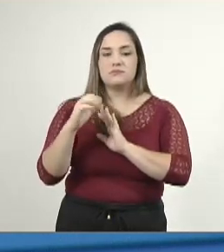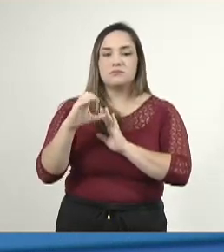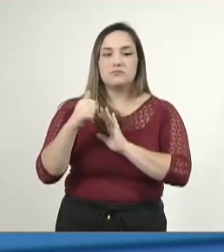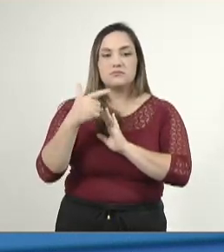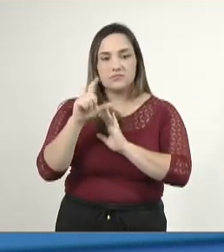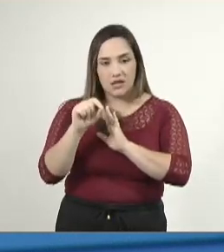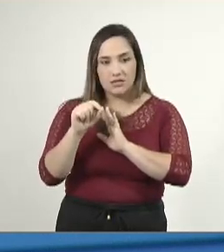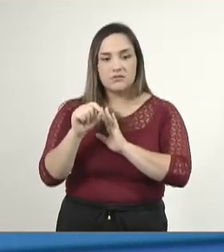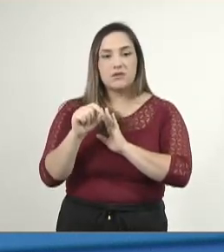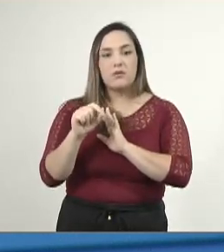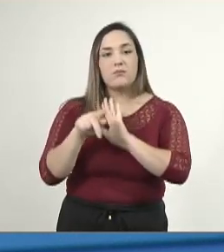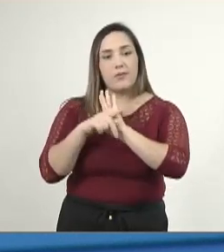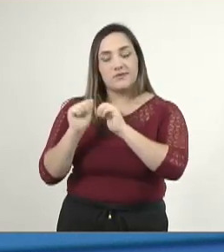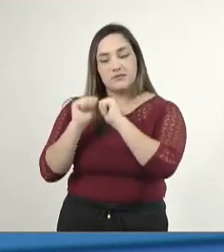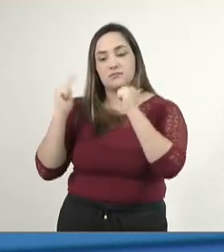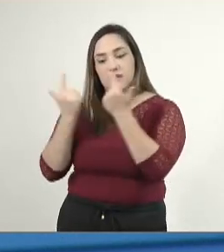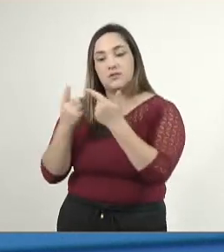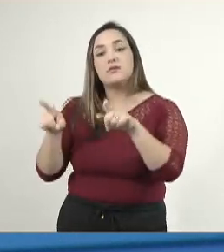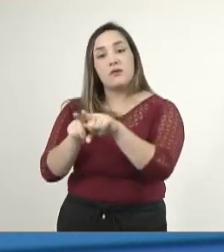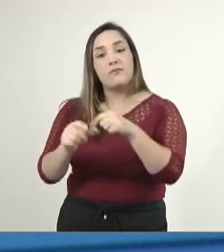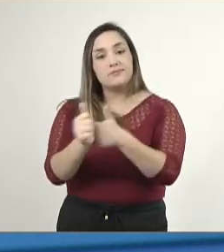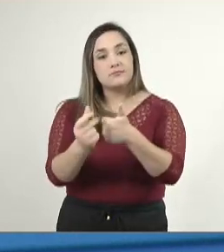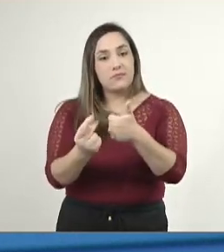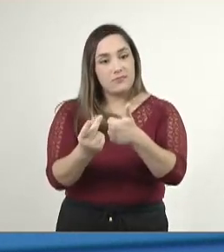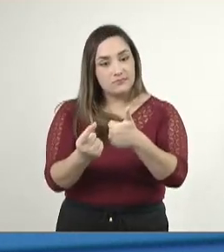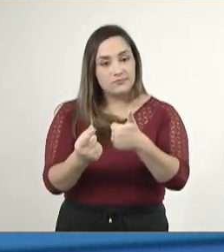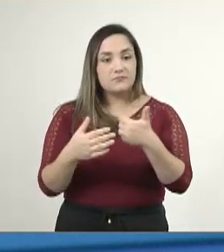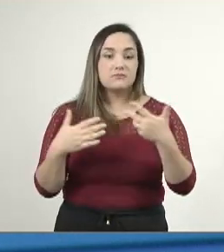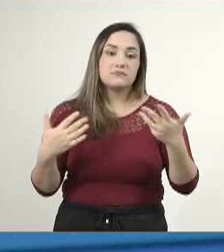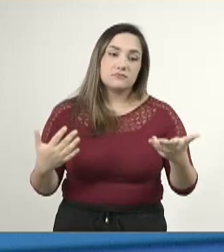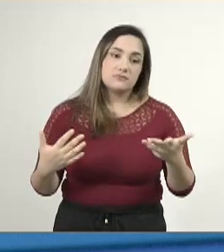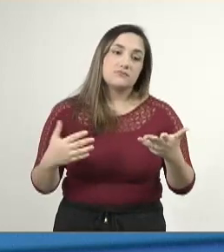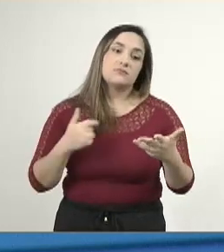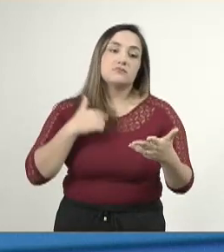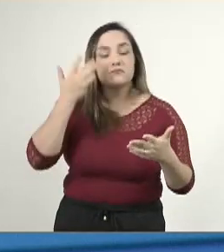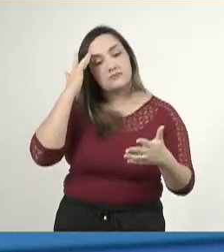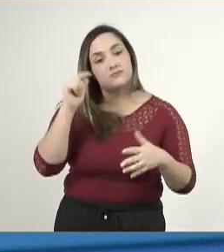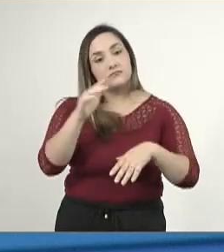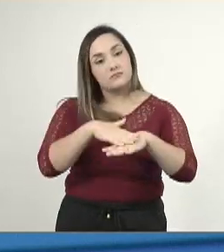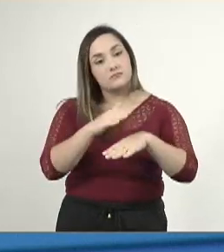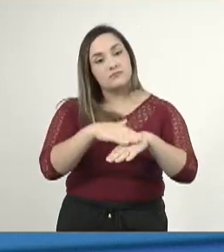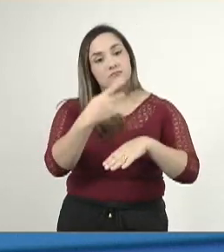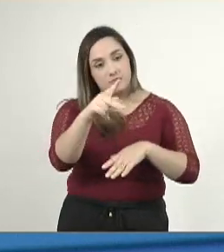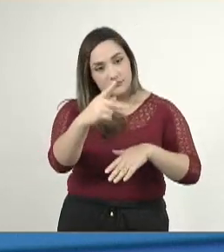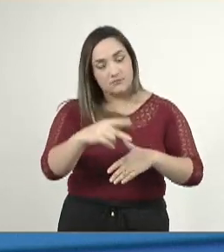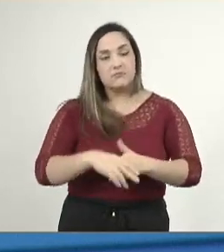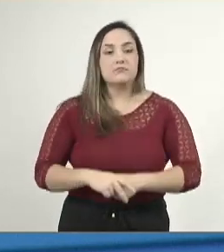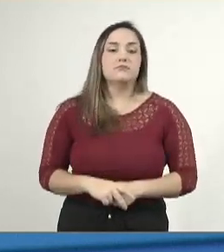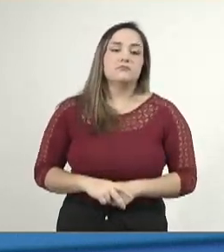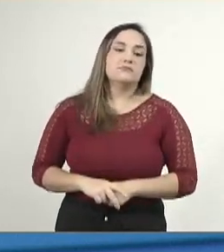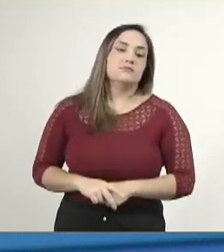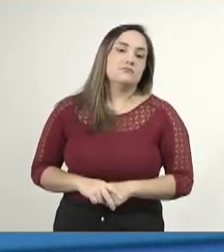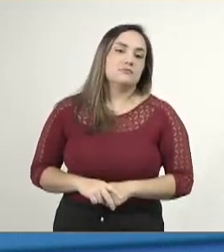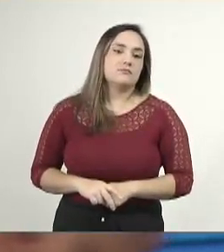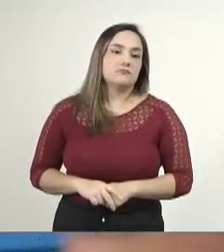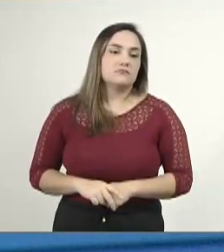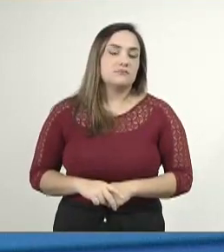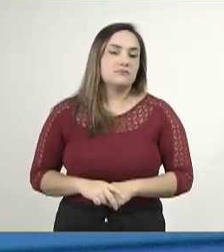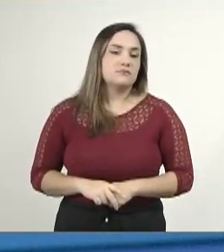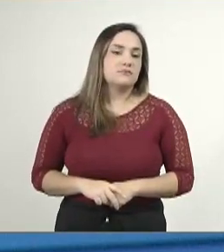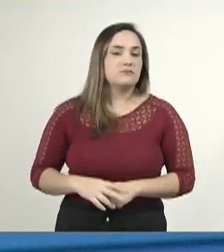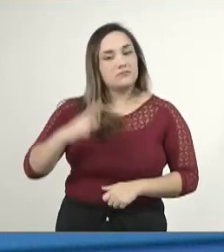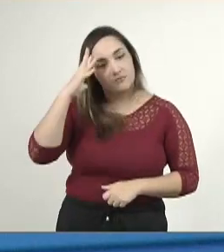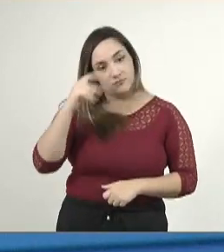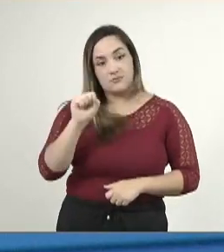Tribunal de Contas. Então, cabe à vossa excelência tomar providência nesse